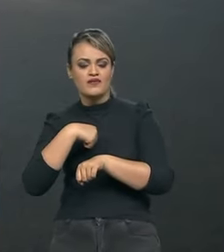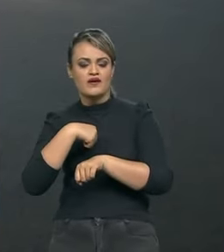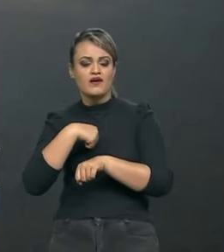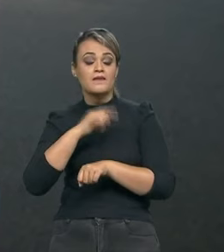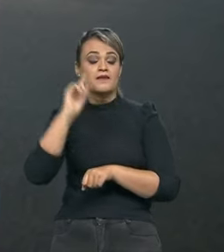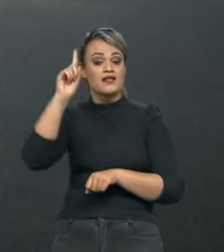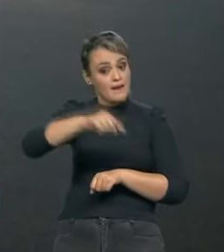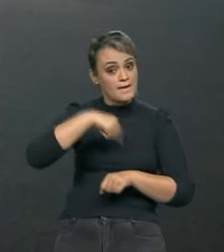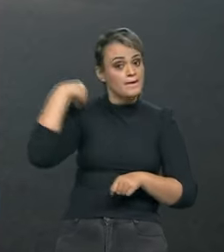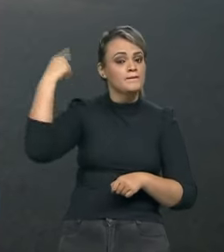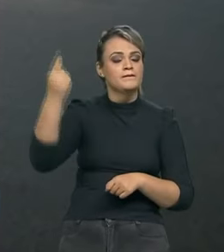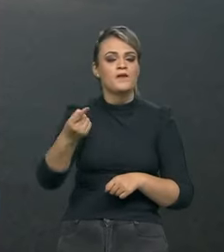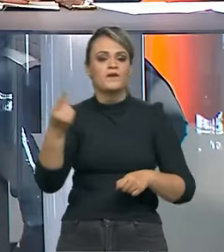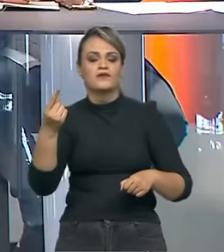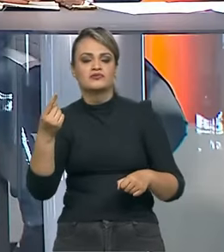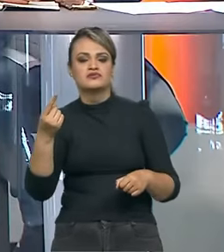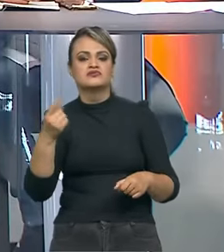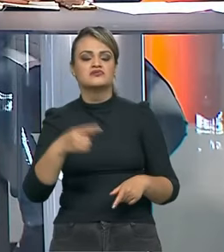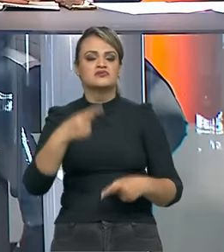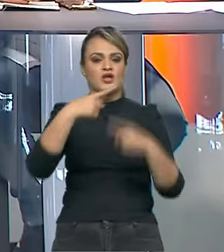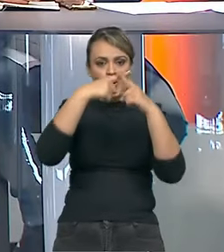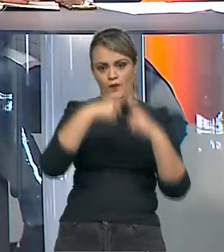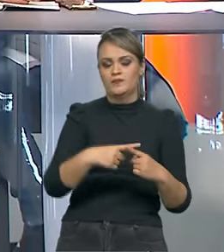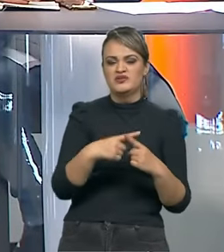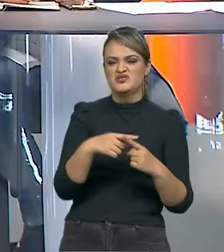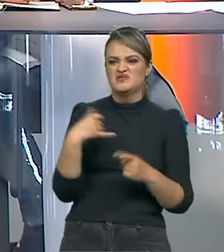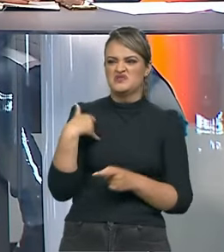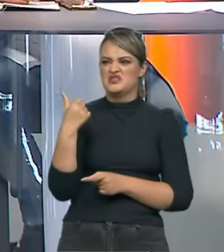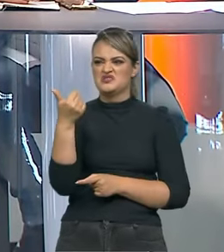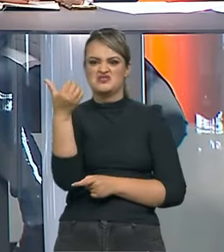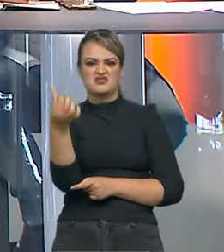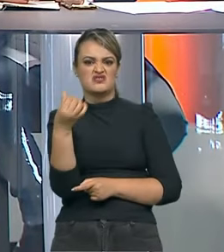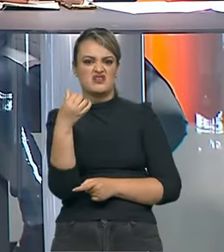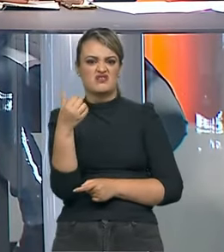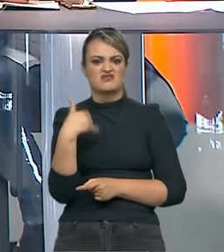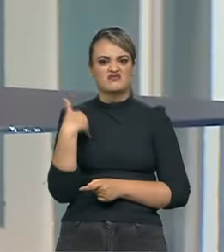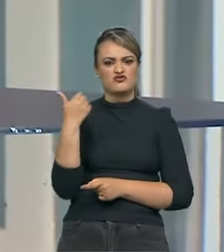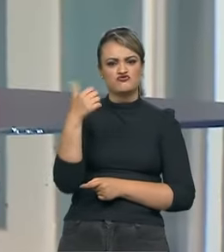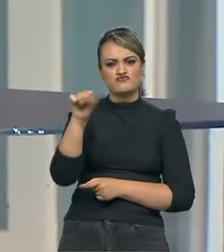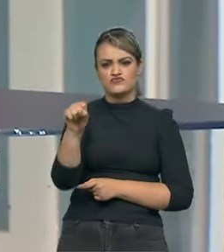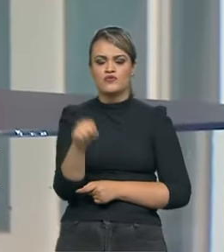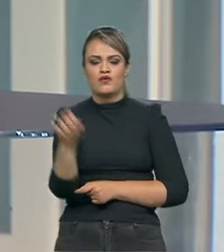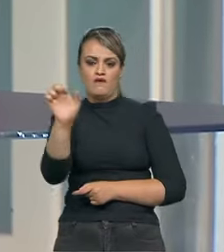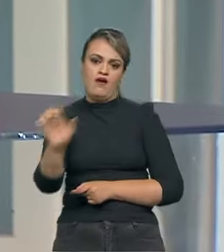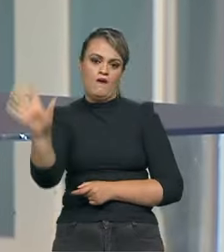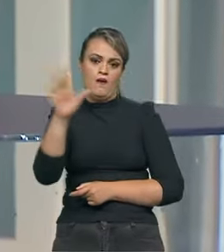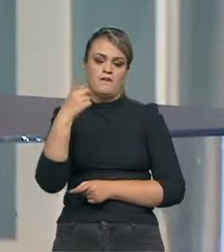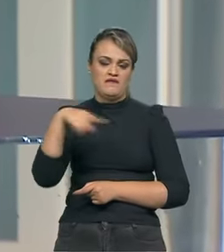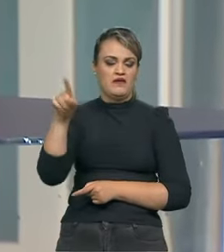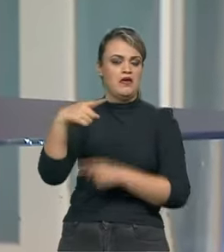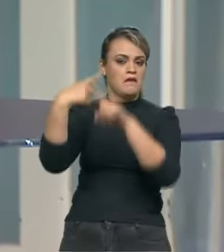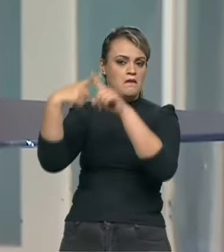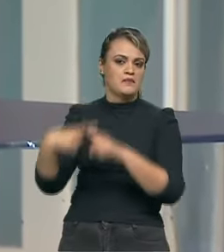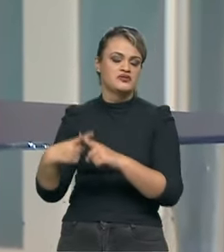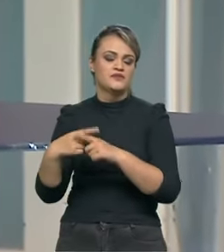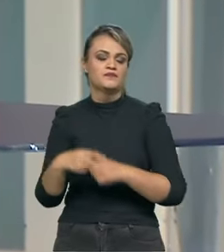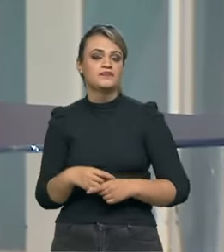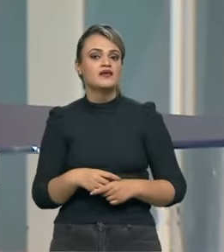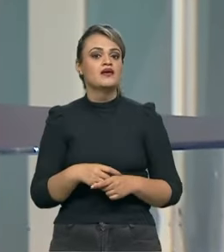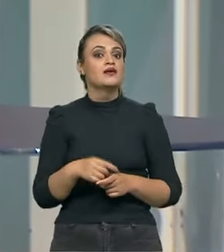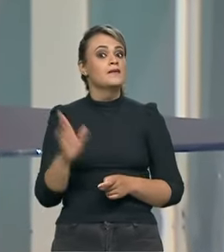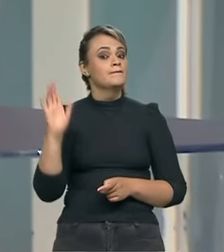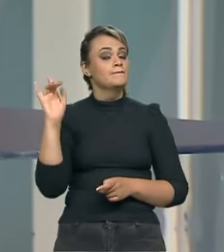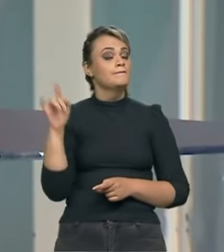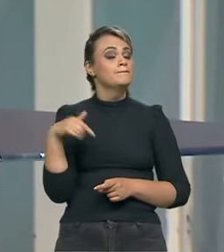para depois, competir a partir de 16, 17, 18 anos na Europa. Mas isso é um plano que vai